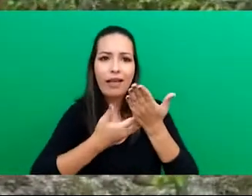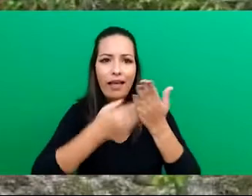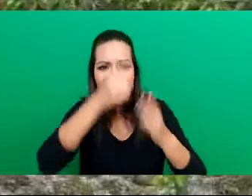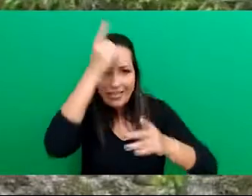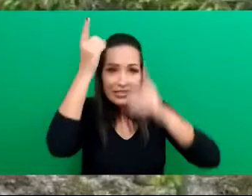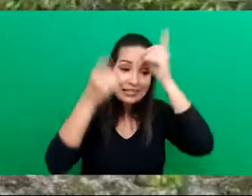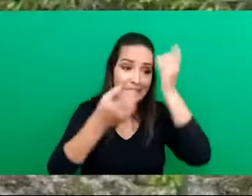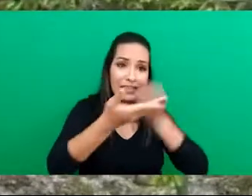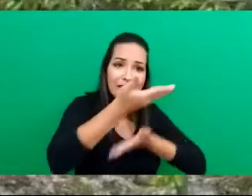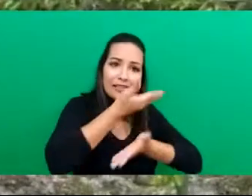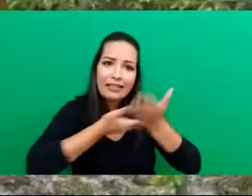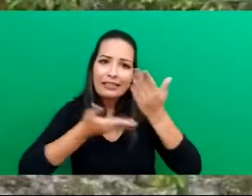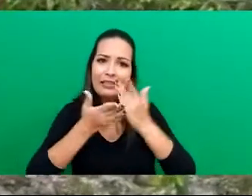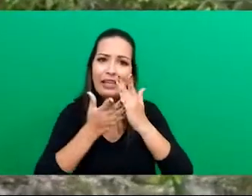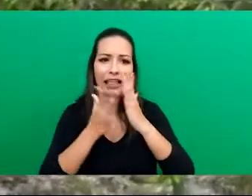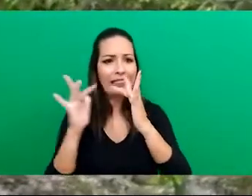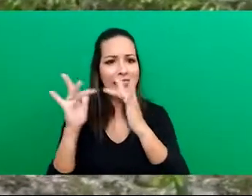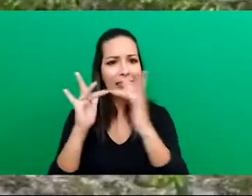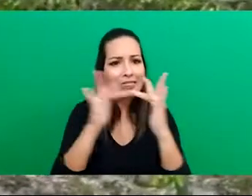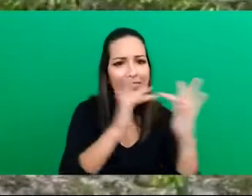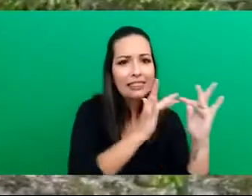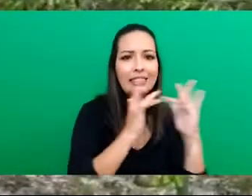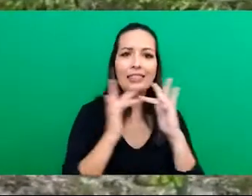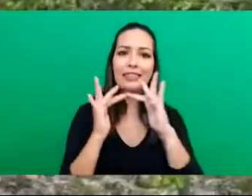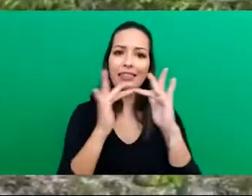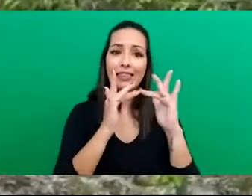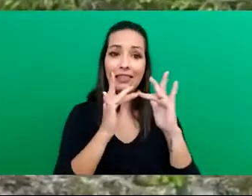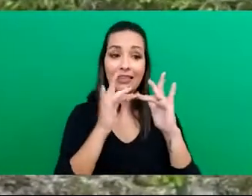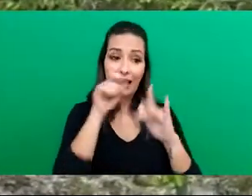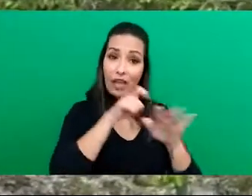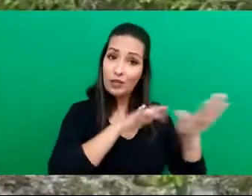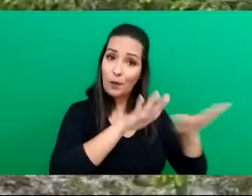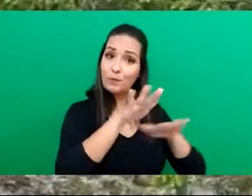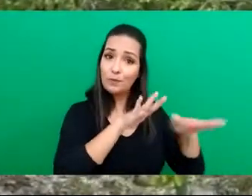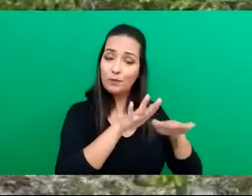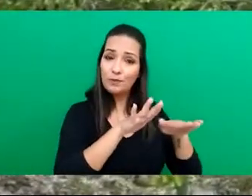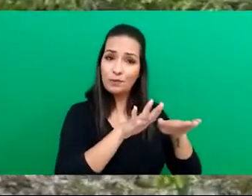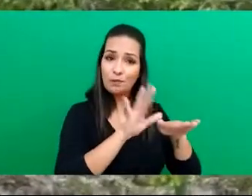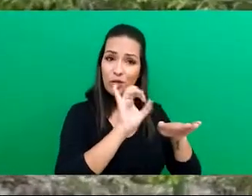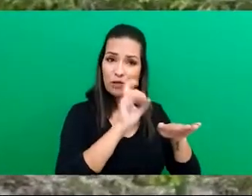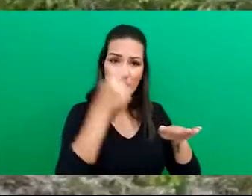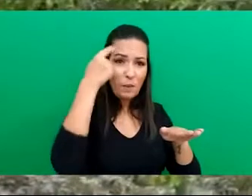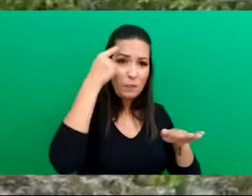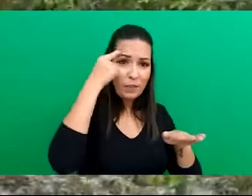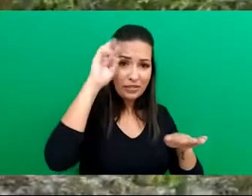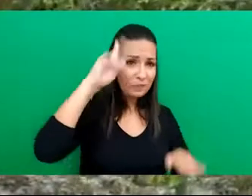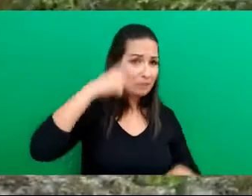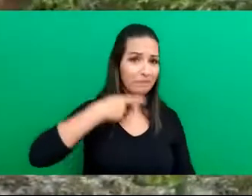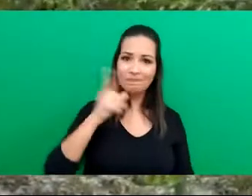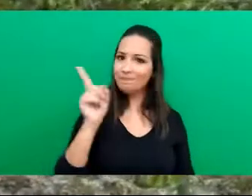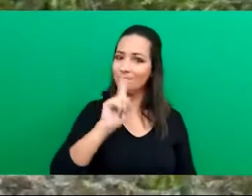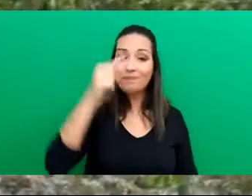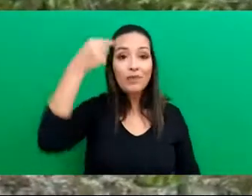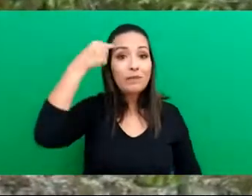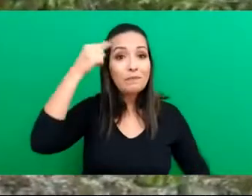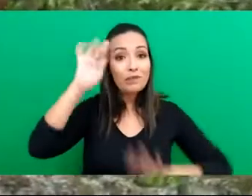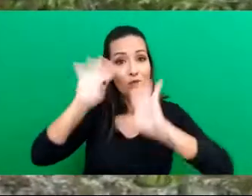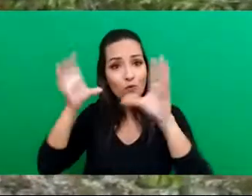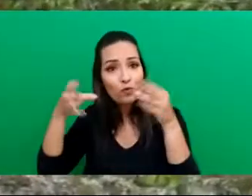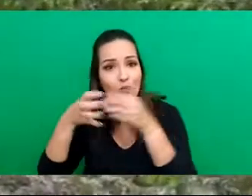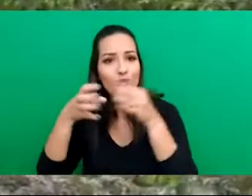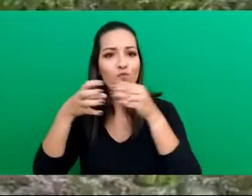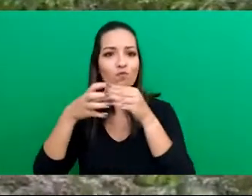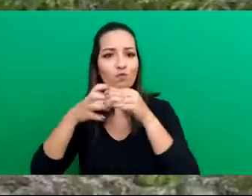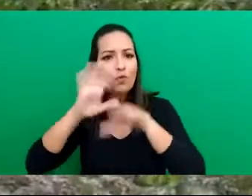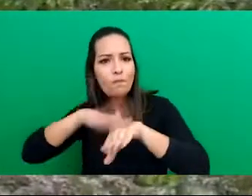a ideia da outra. Então, estar em movimento é isso, é pensar não só em mim, é pensar no coletivo, pensar